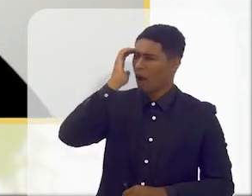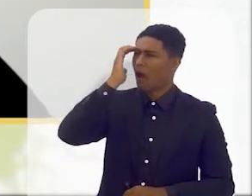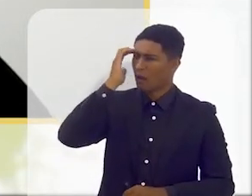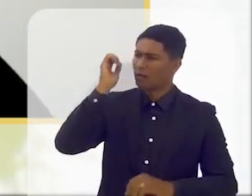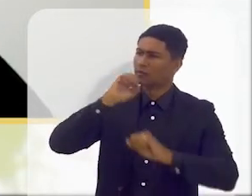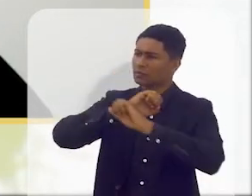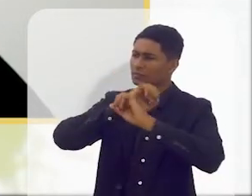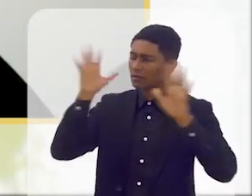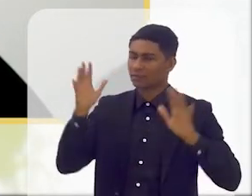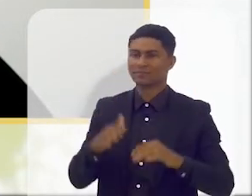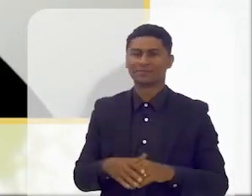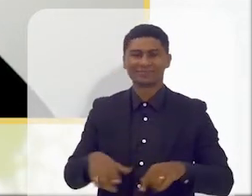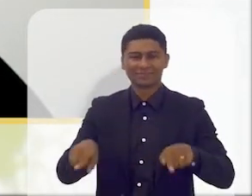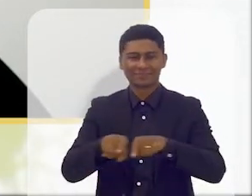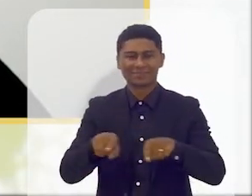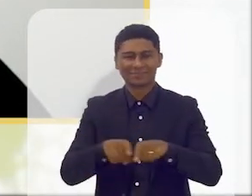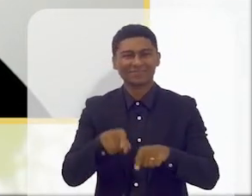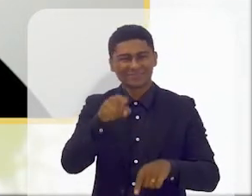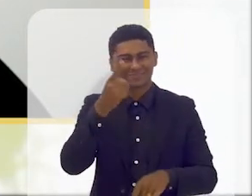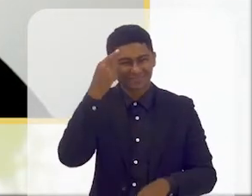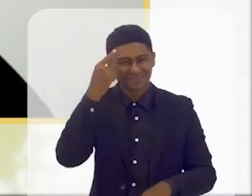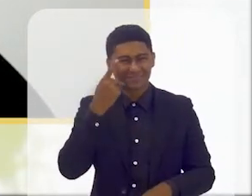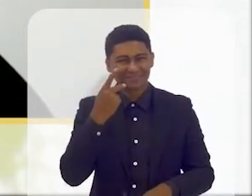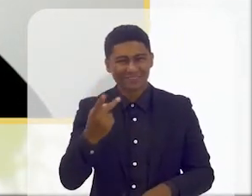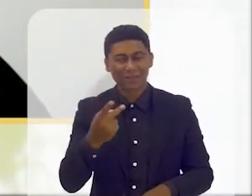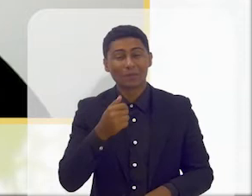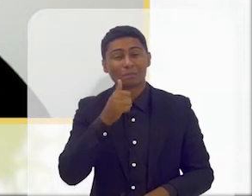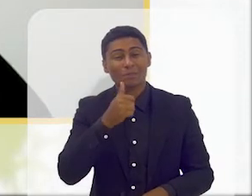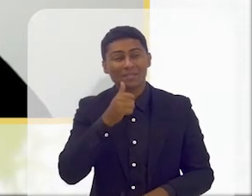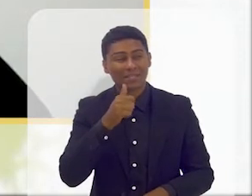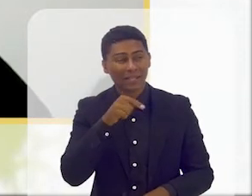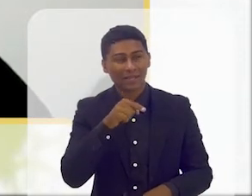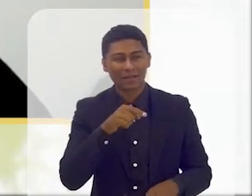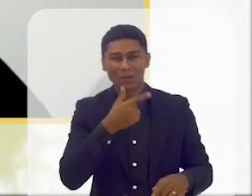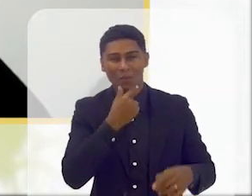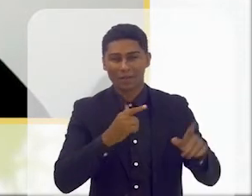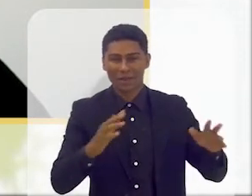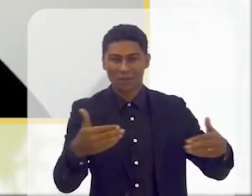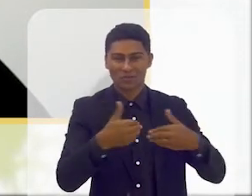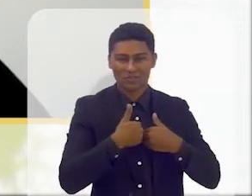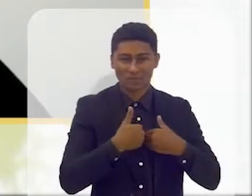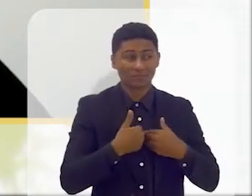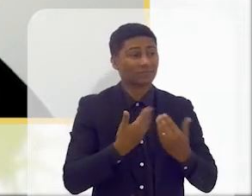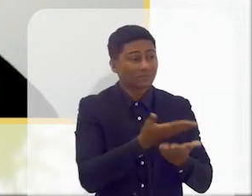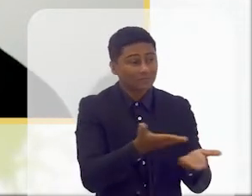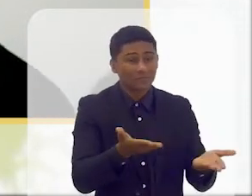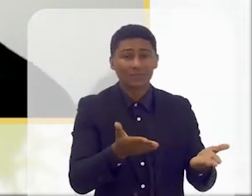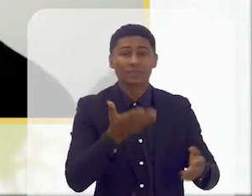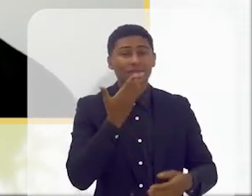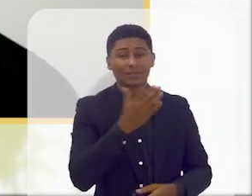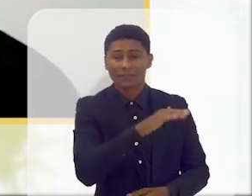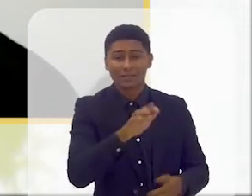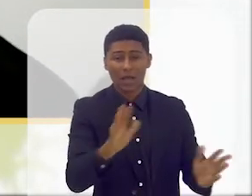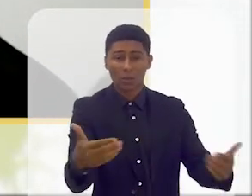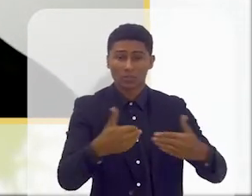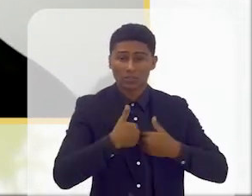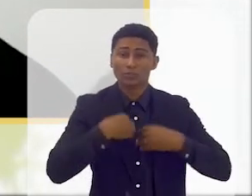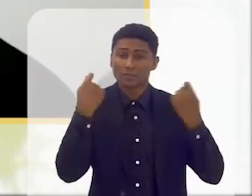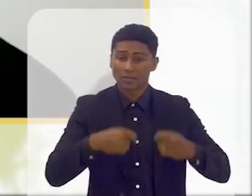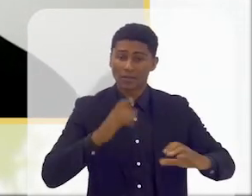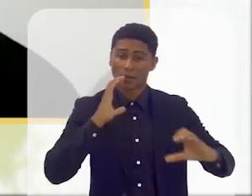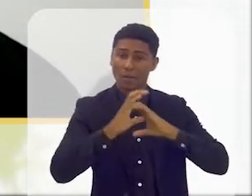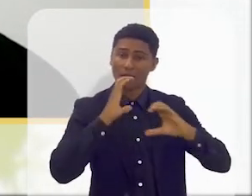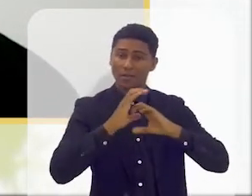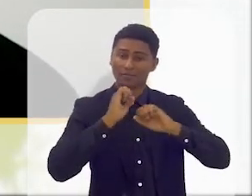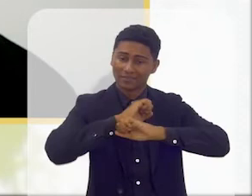a Daniela estava a dizer há pouco, a contar a história da menina com autismo. As crianças com autismo precisam deste tipo de comunicação clara.